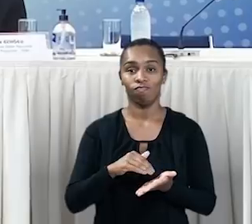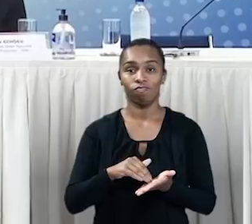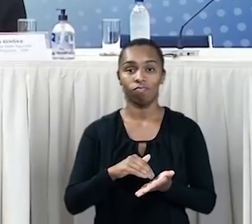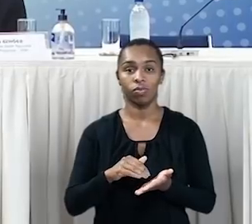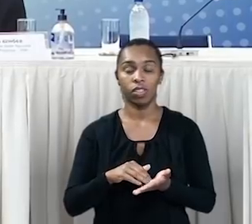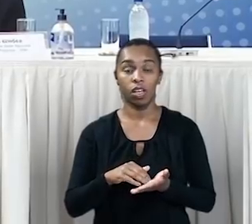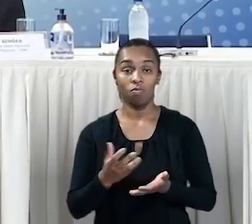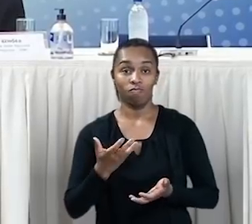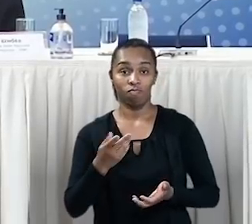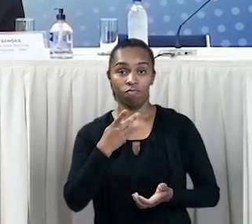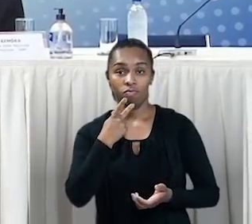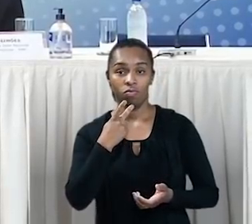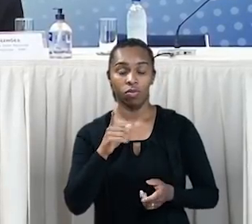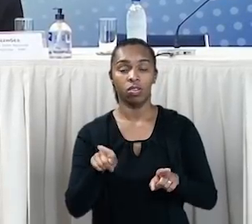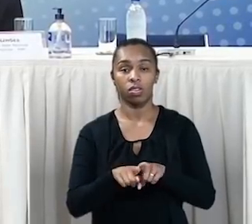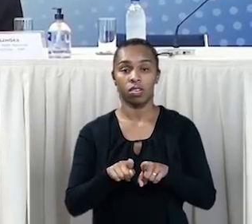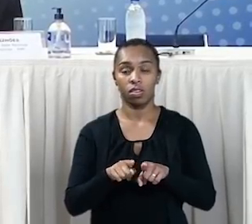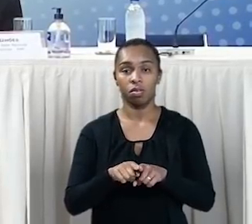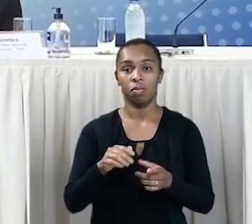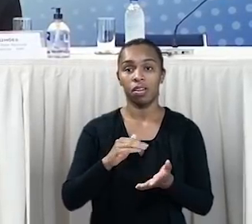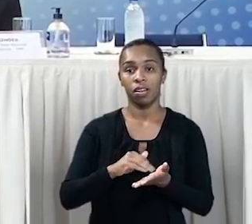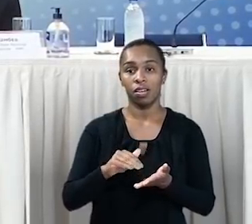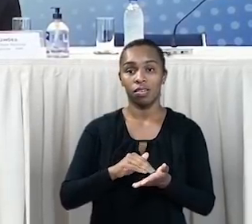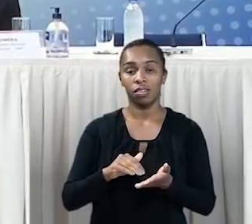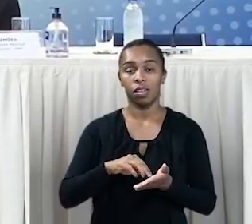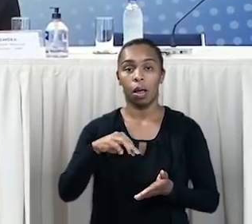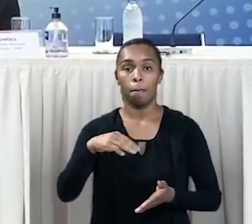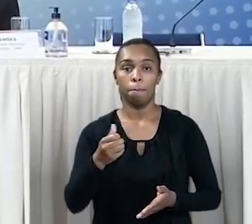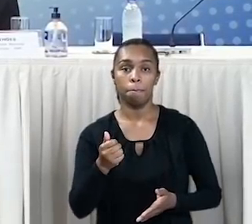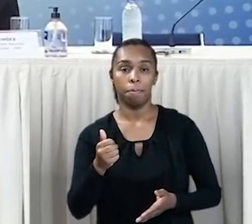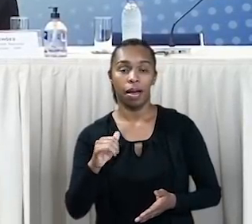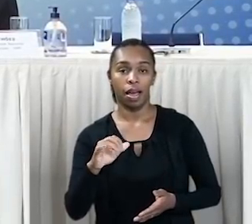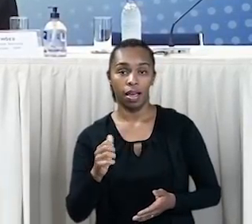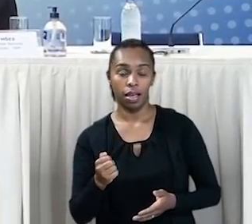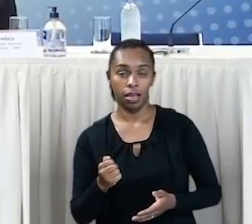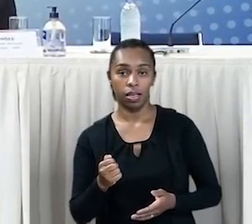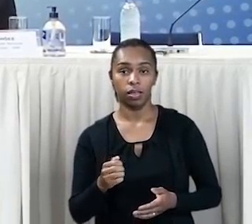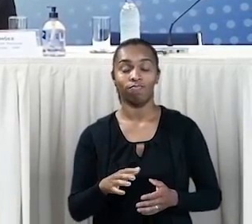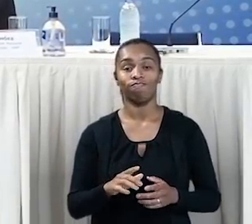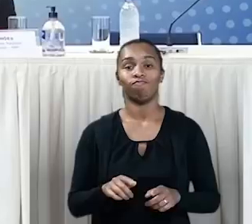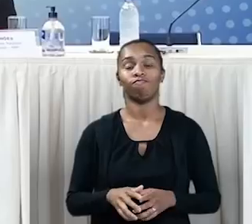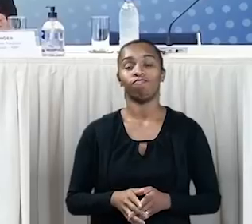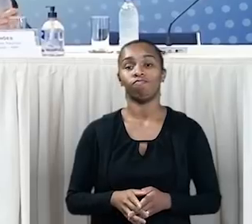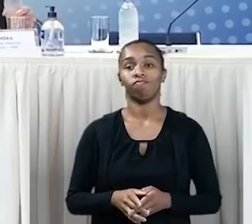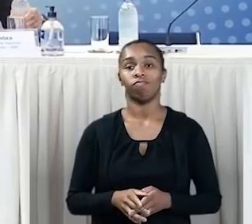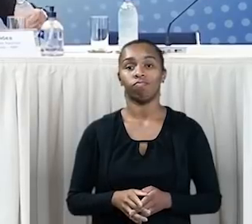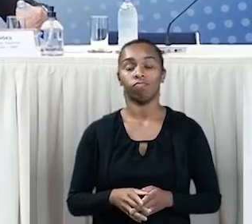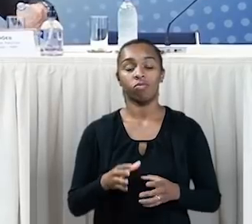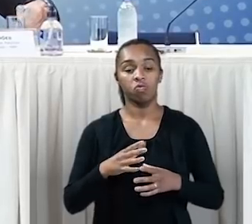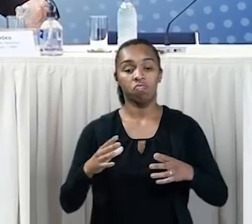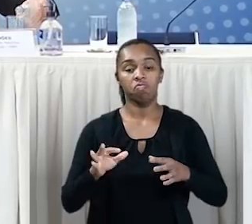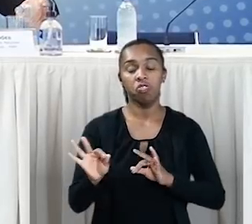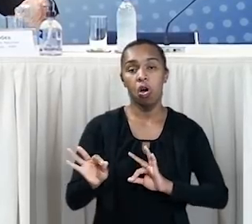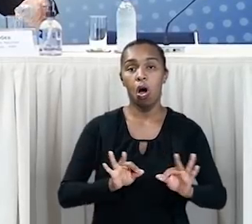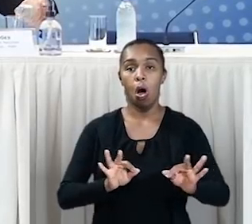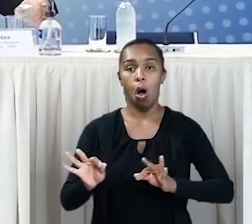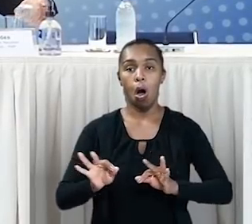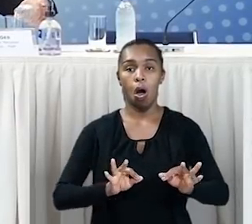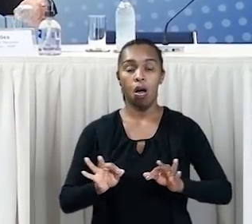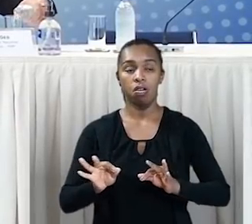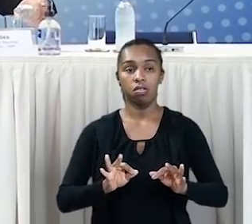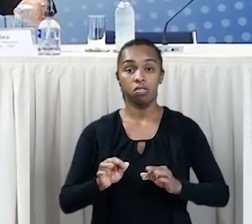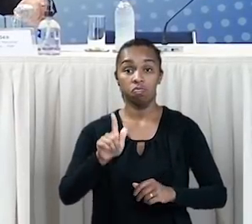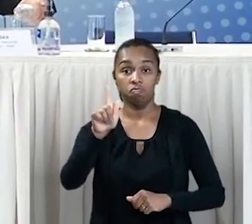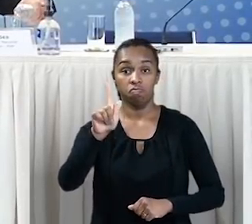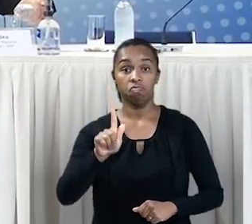deixar de mencionar aqui o secretário adjunto Tomás Santana, que é o grande organizador, grande